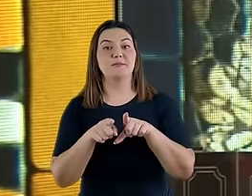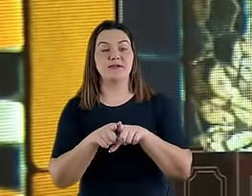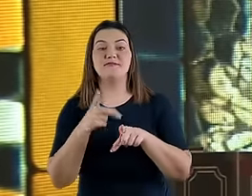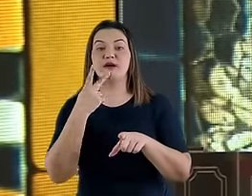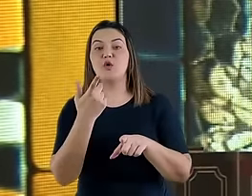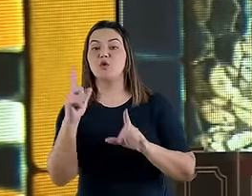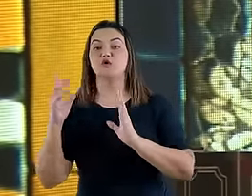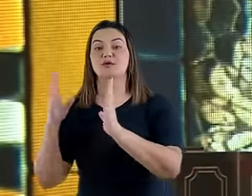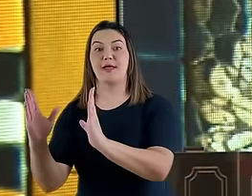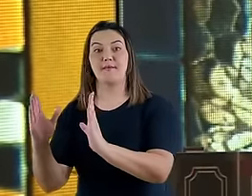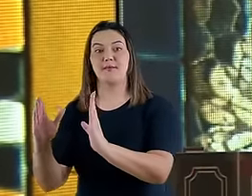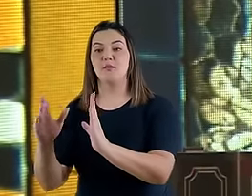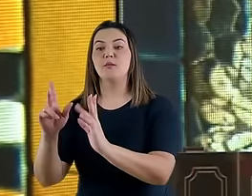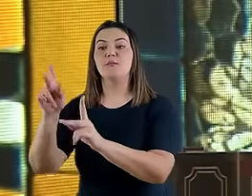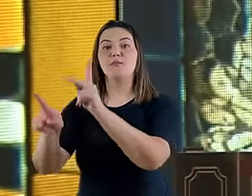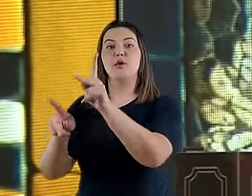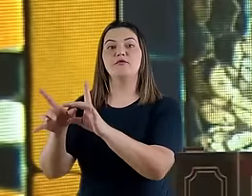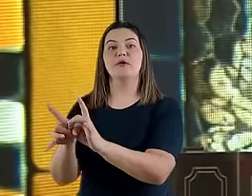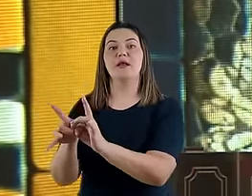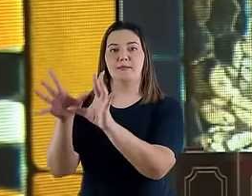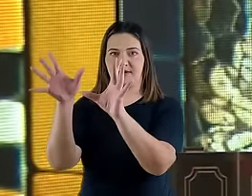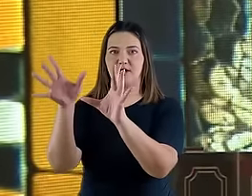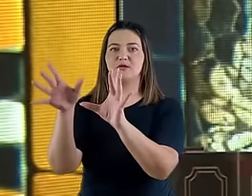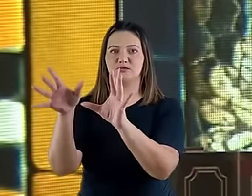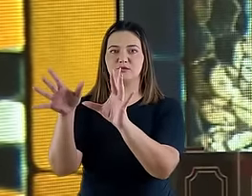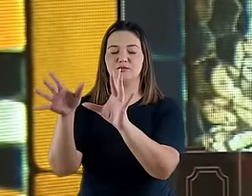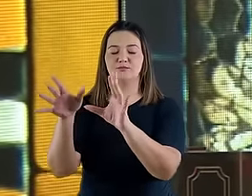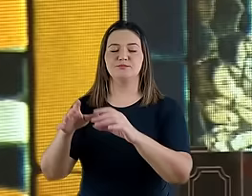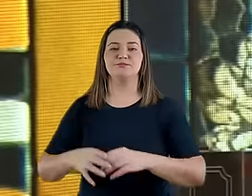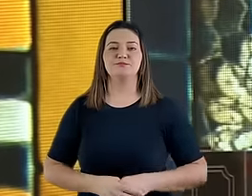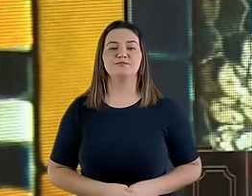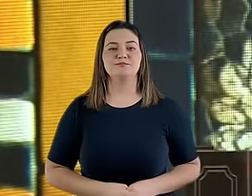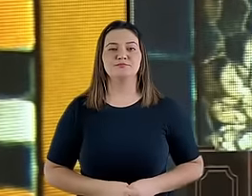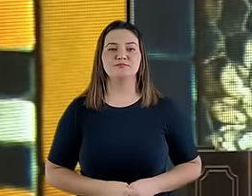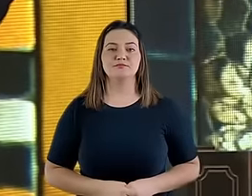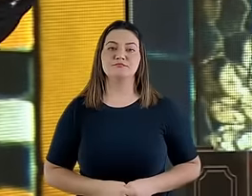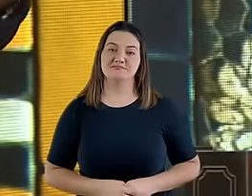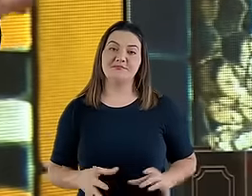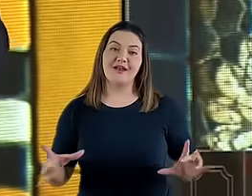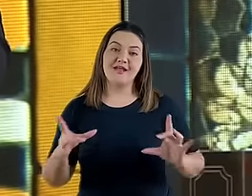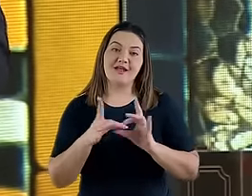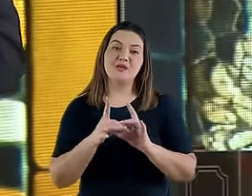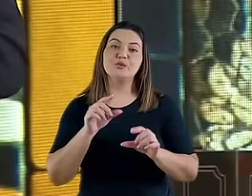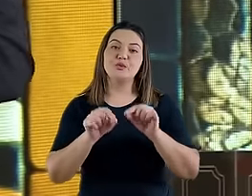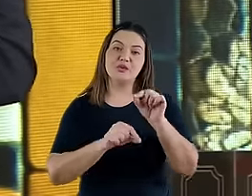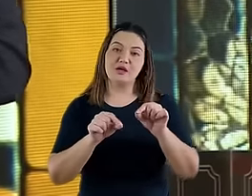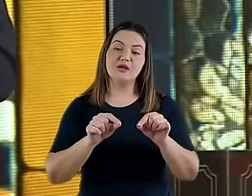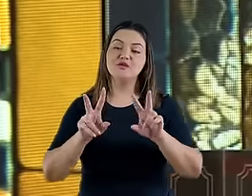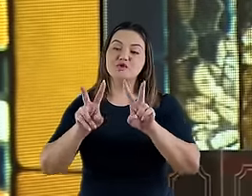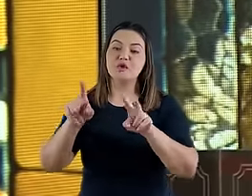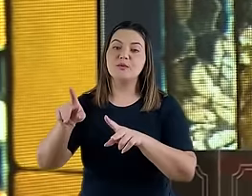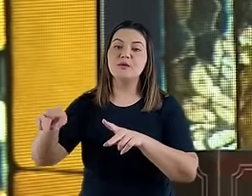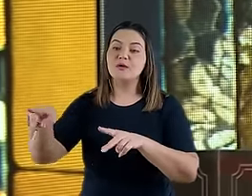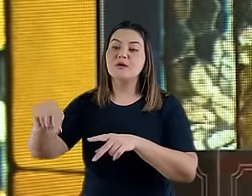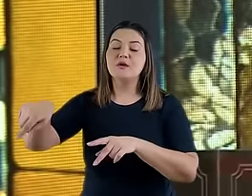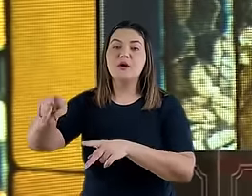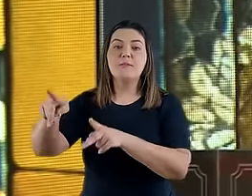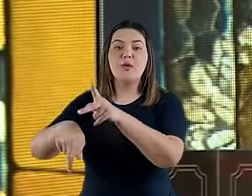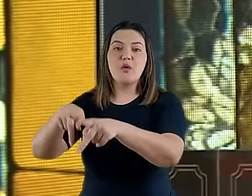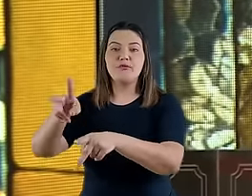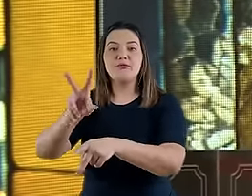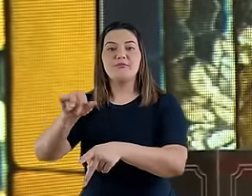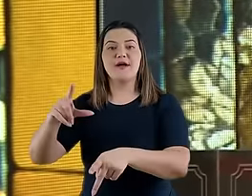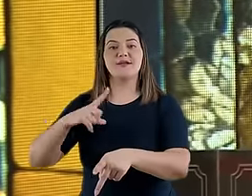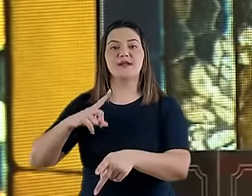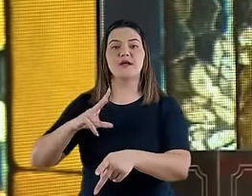libertação do povo, que está embutido em Daniel, capítulo 12, versículo 1. E está associado também à ressurreição, que é mencionada nos